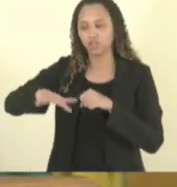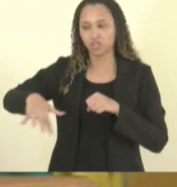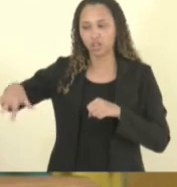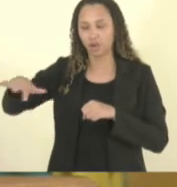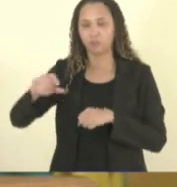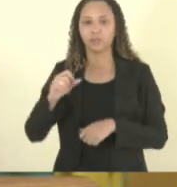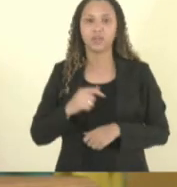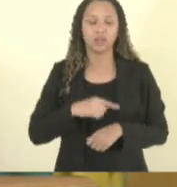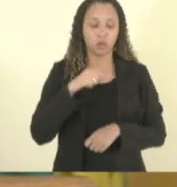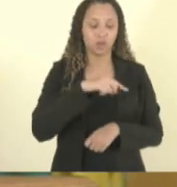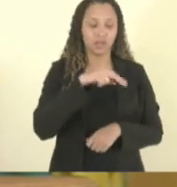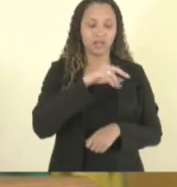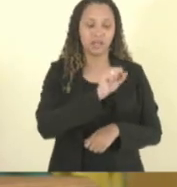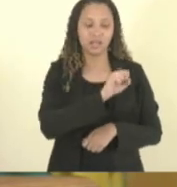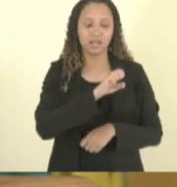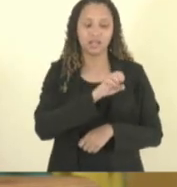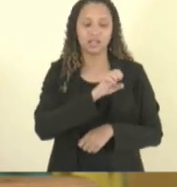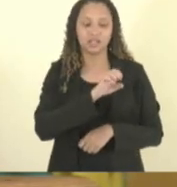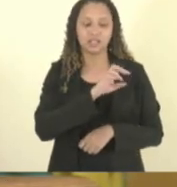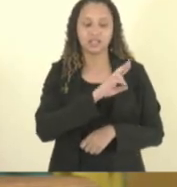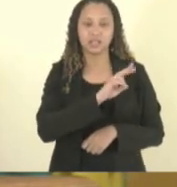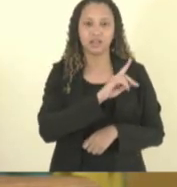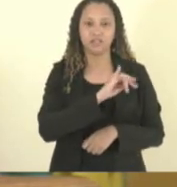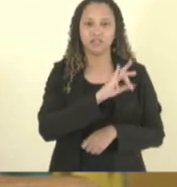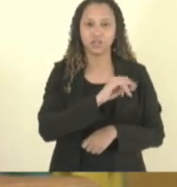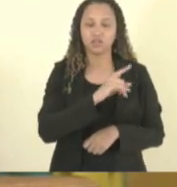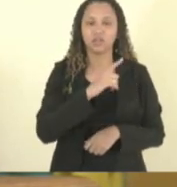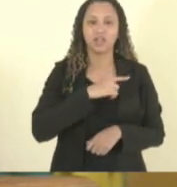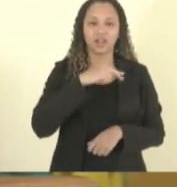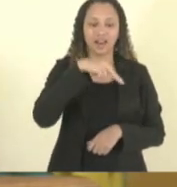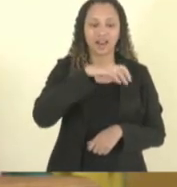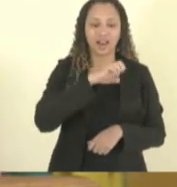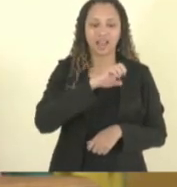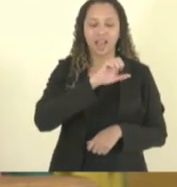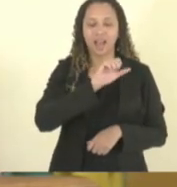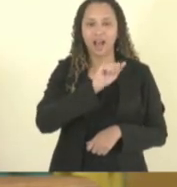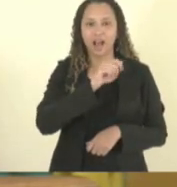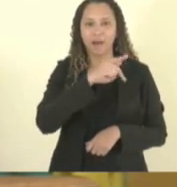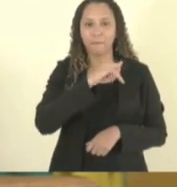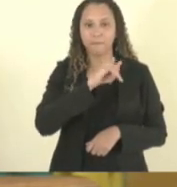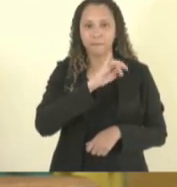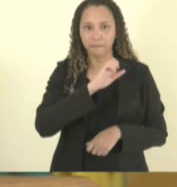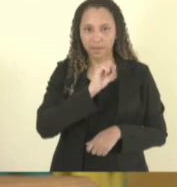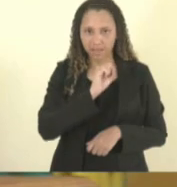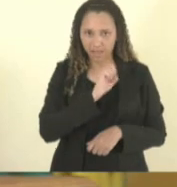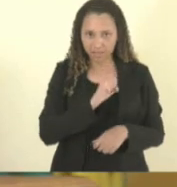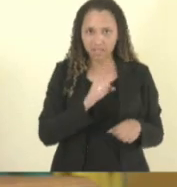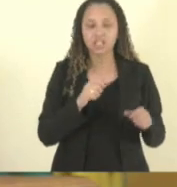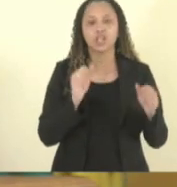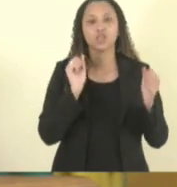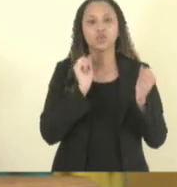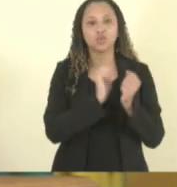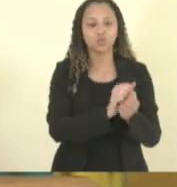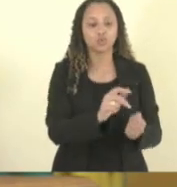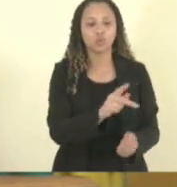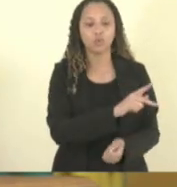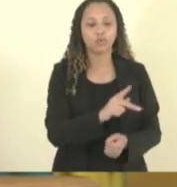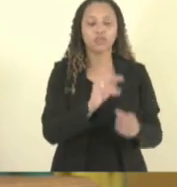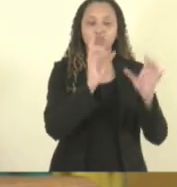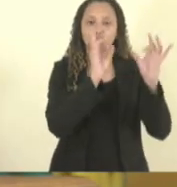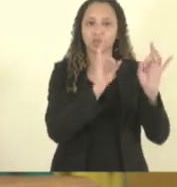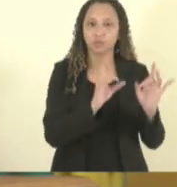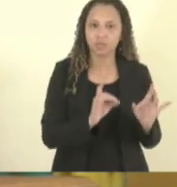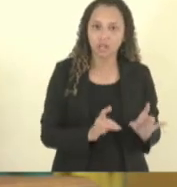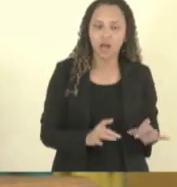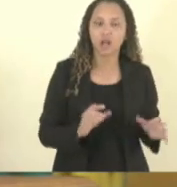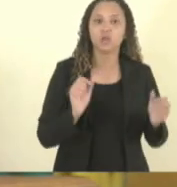NEAP dentro de cada regional que fazem a gente faz com os professores especializados a